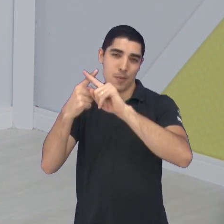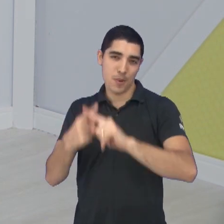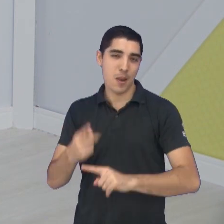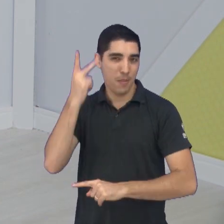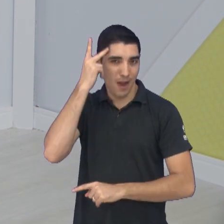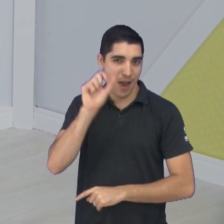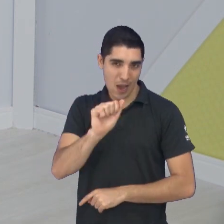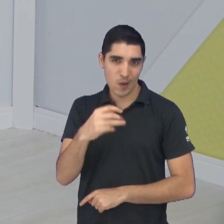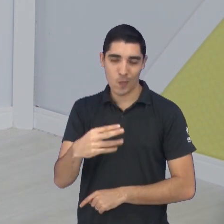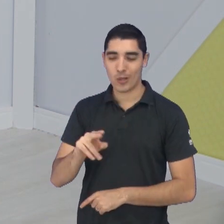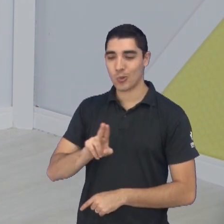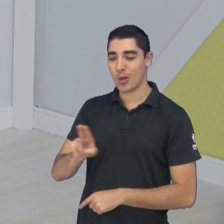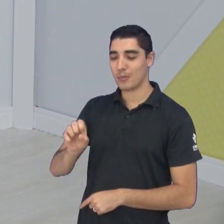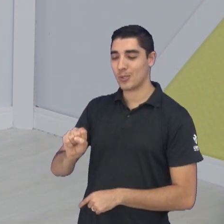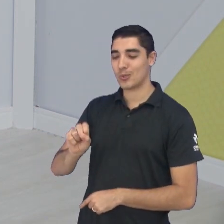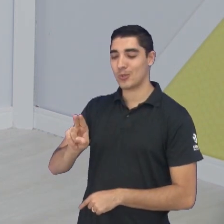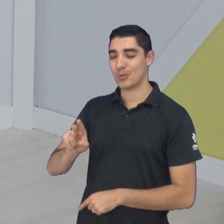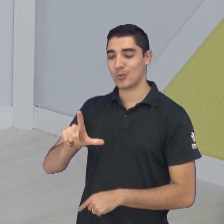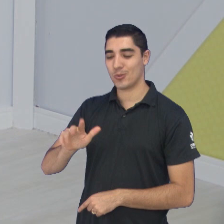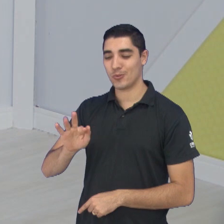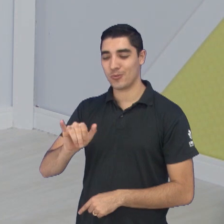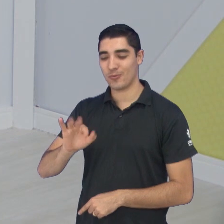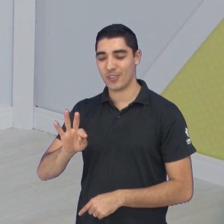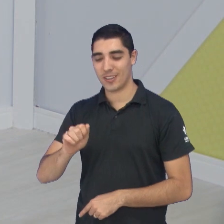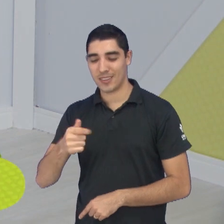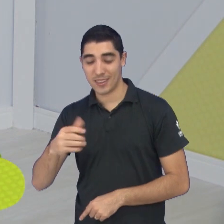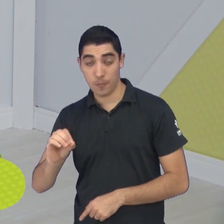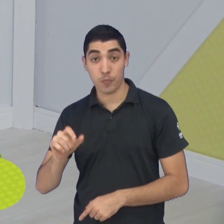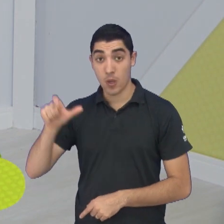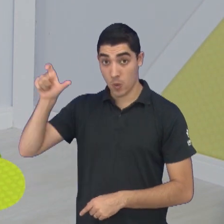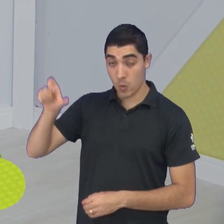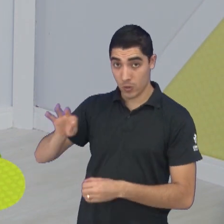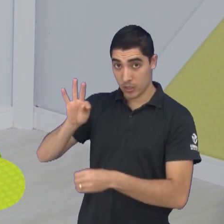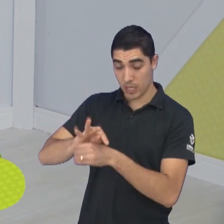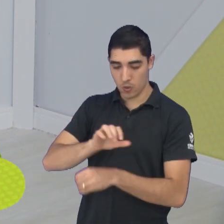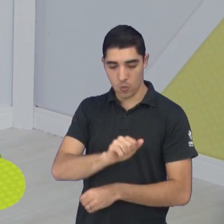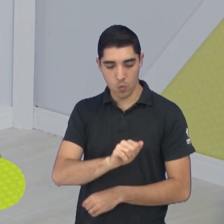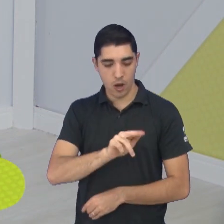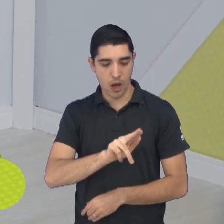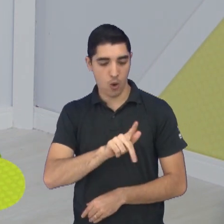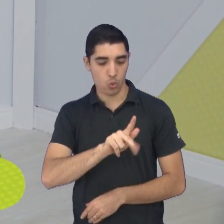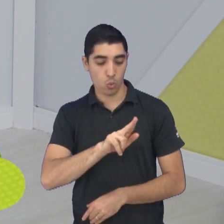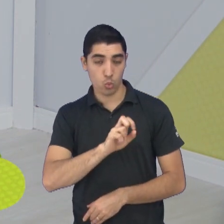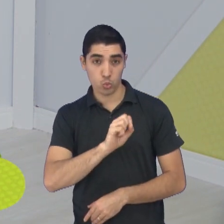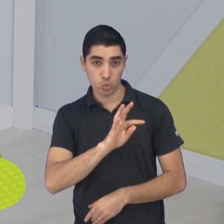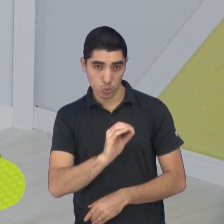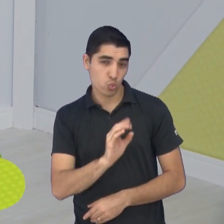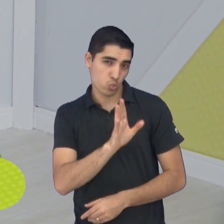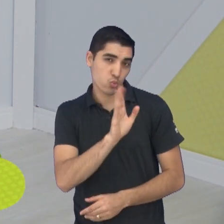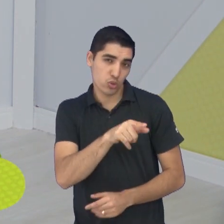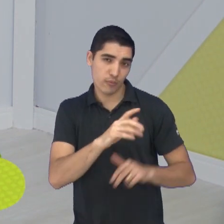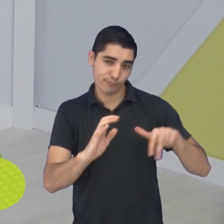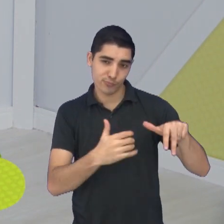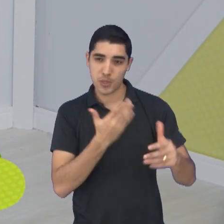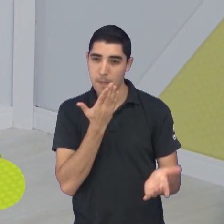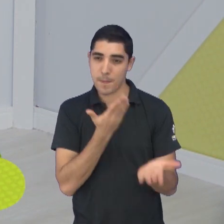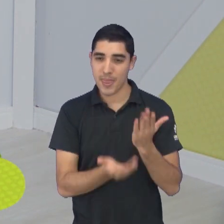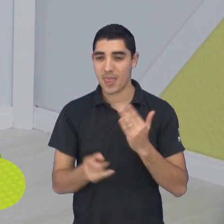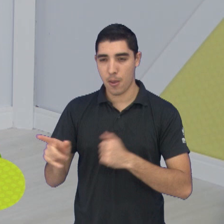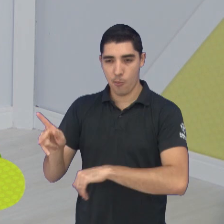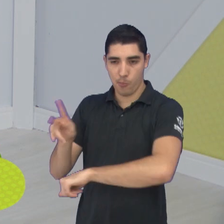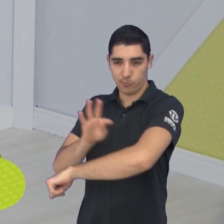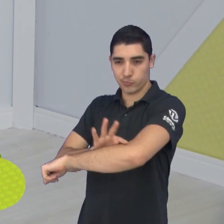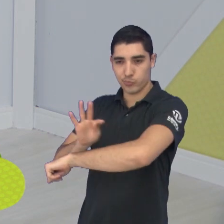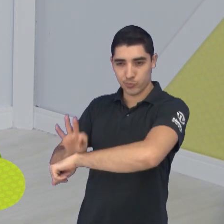que vem. Que beleza. O time do técnico Augusto Ambroje, mesmo perdendo na última rodada, para o Taquaritinga por 1 a 0 na reta final da partida já.